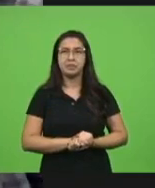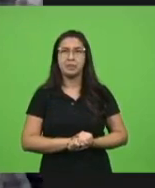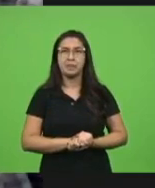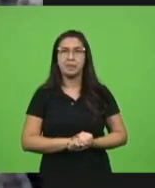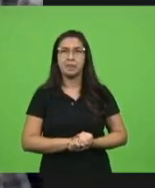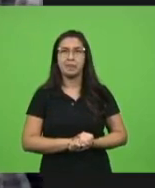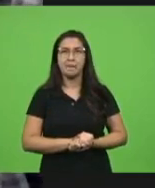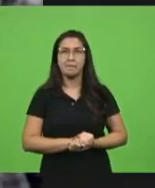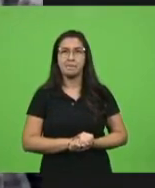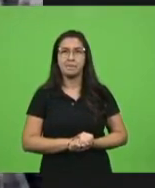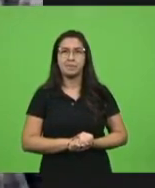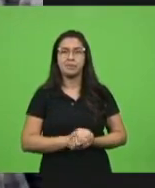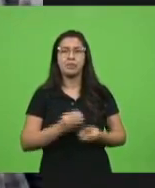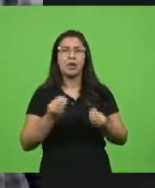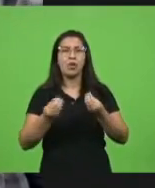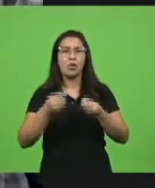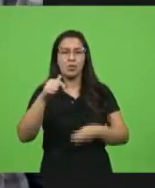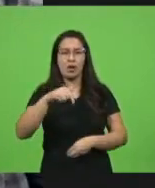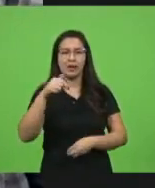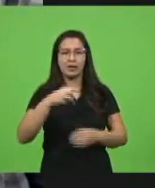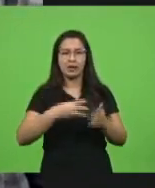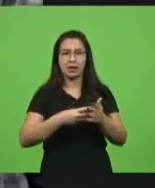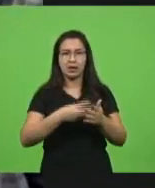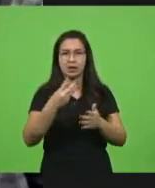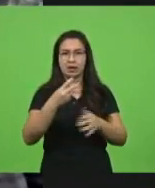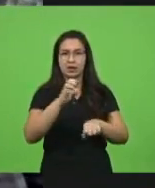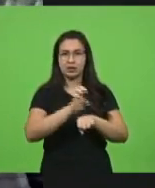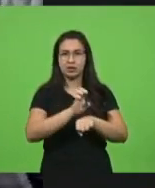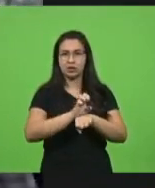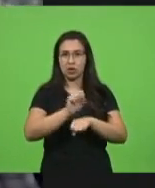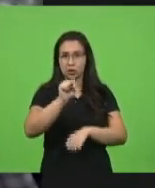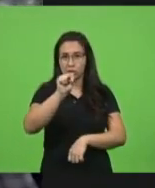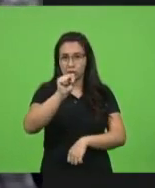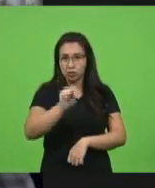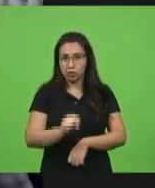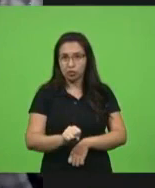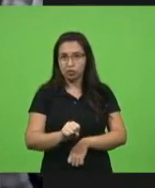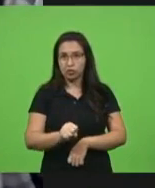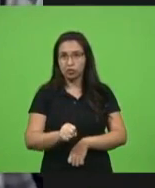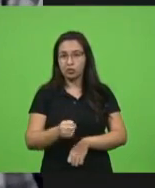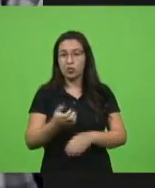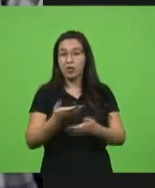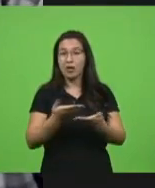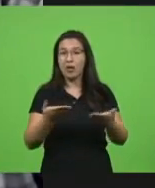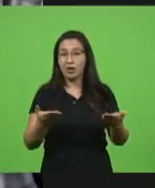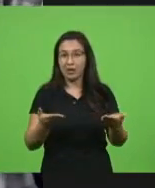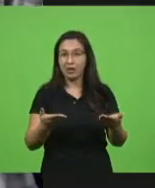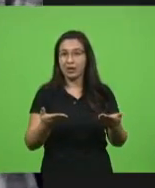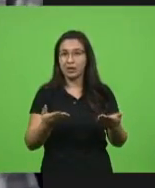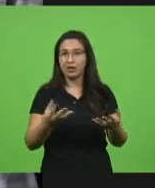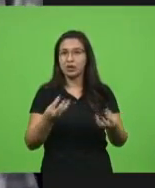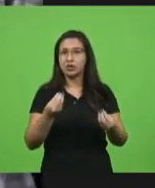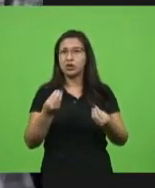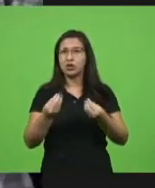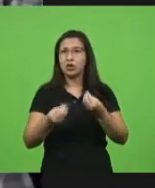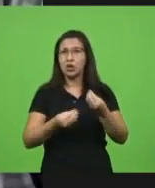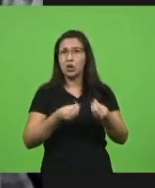estados do sul aqui talvez sejam, nesse momento, os mais